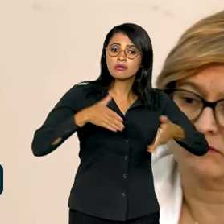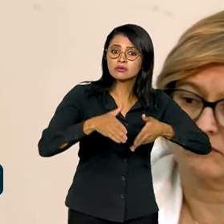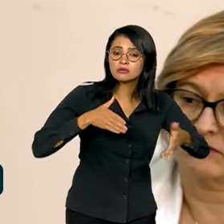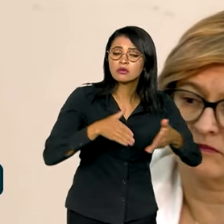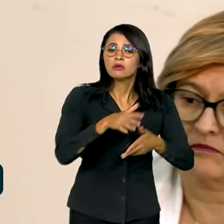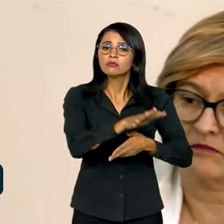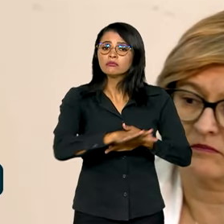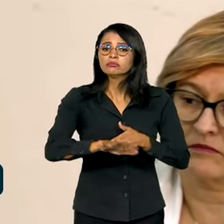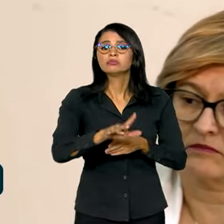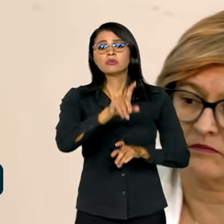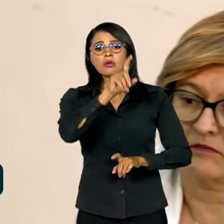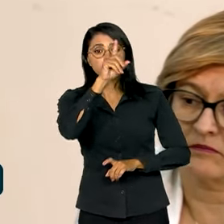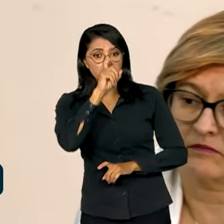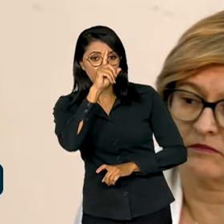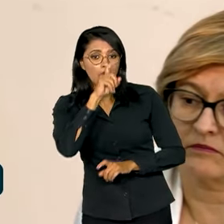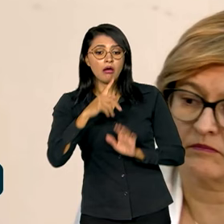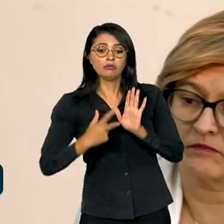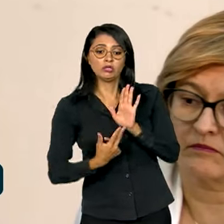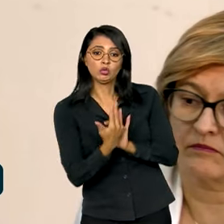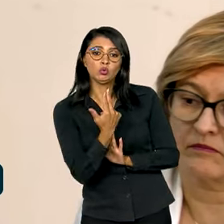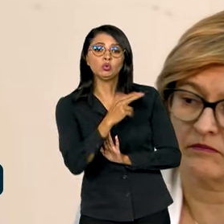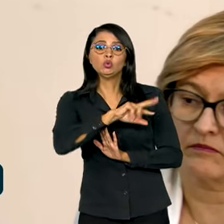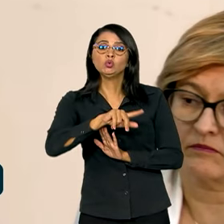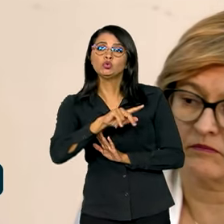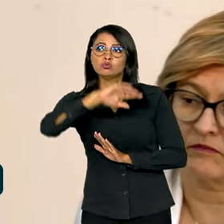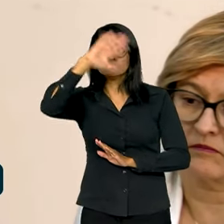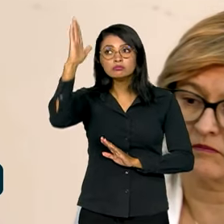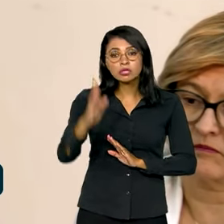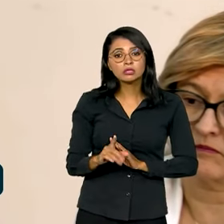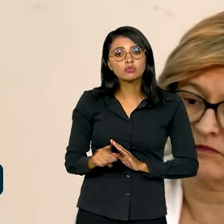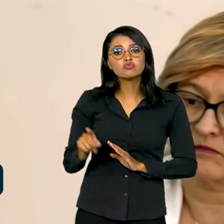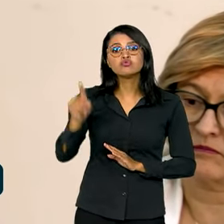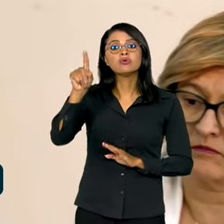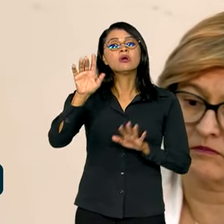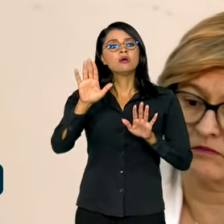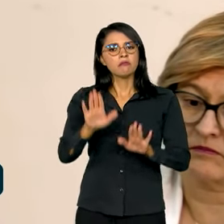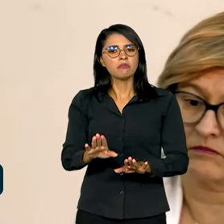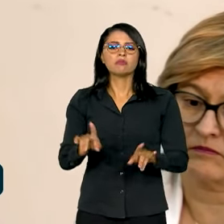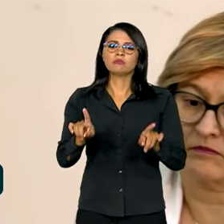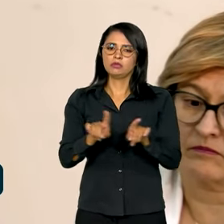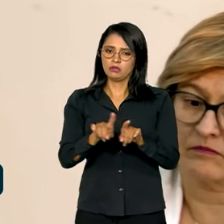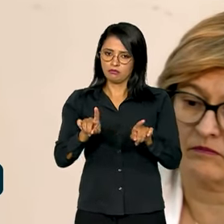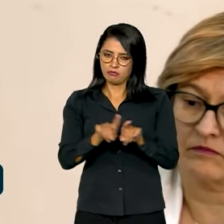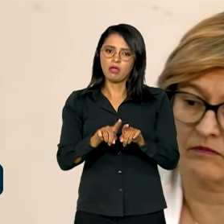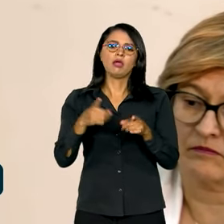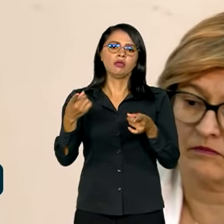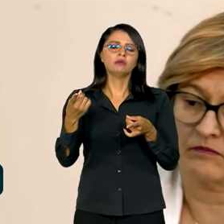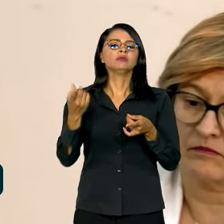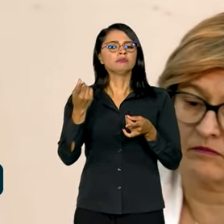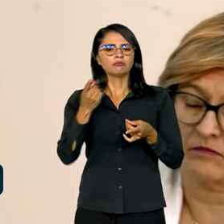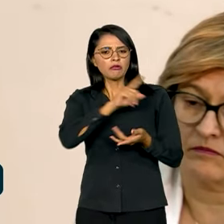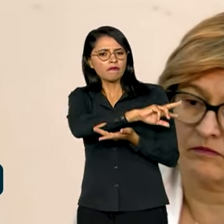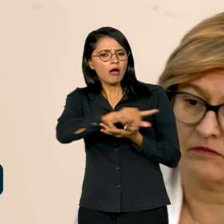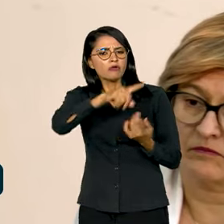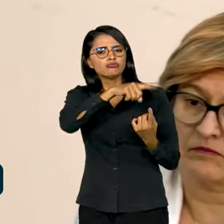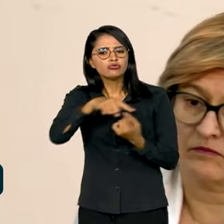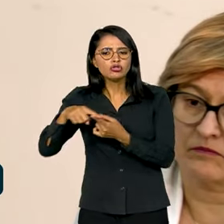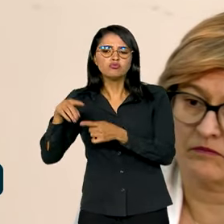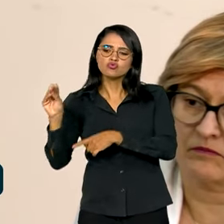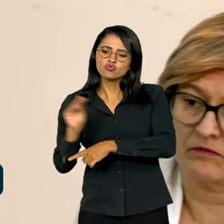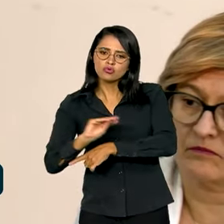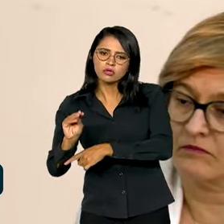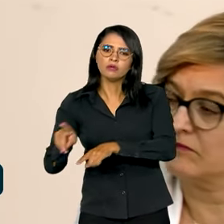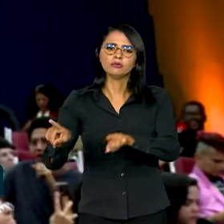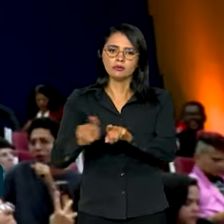ambulatoriais e cirúrgicos em todo o Brasil, mas eu estenderia a todo o cuidado, inclusive o cuidado